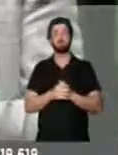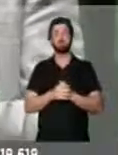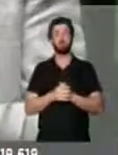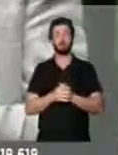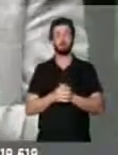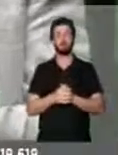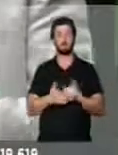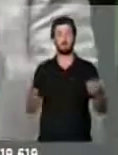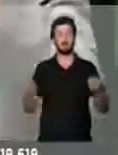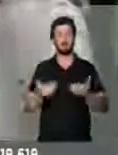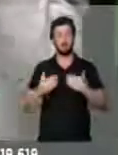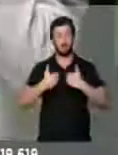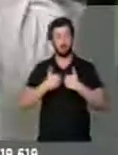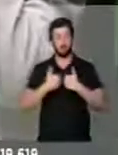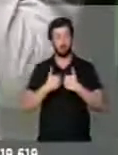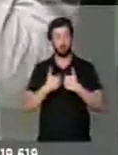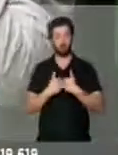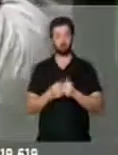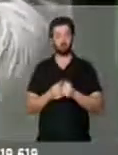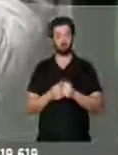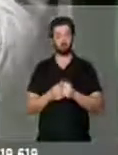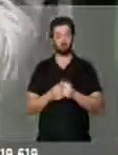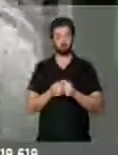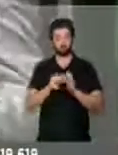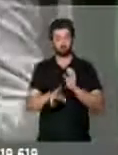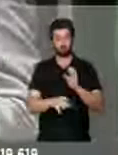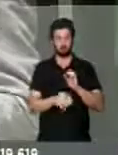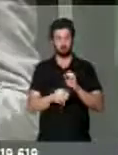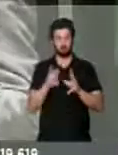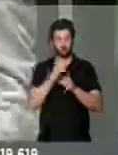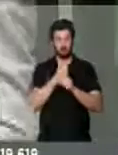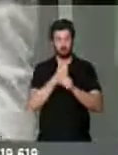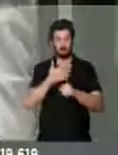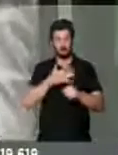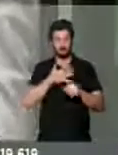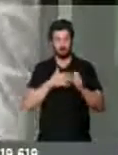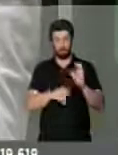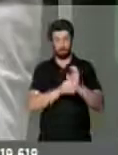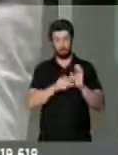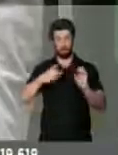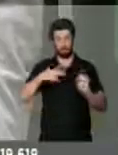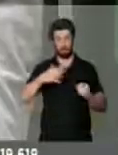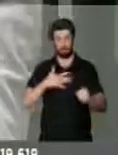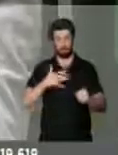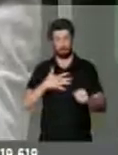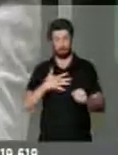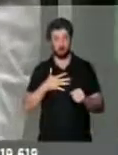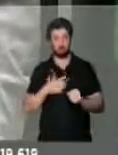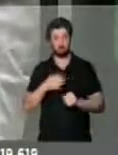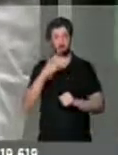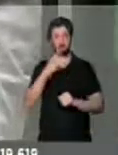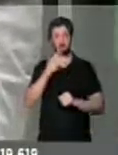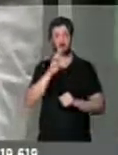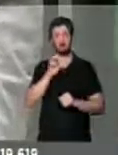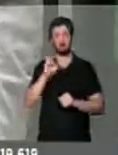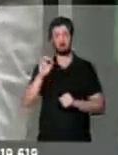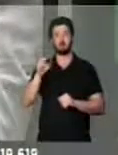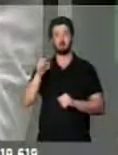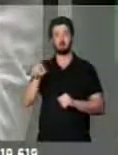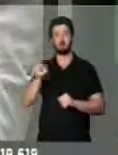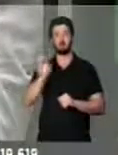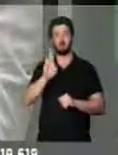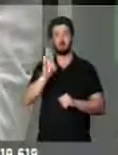estou agora colocando no orçamento, na minha cota pessoal, 300 mil reais